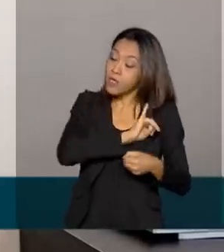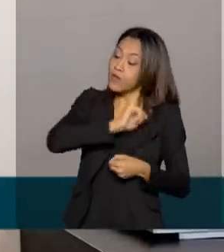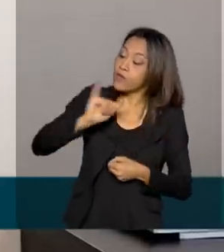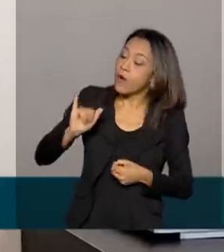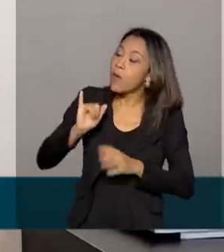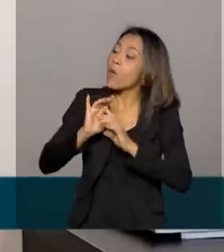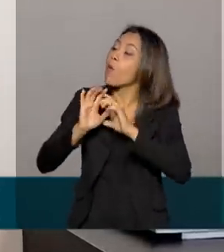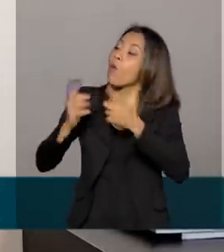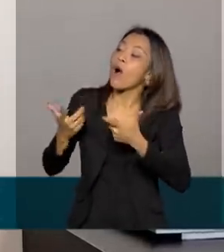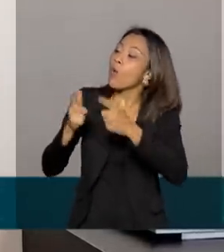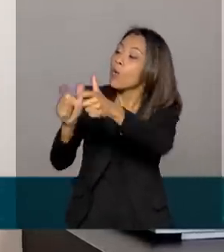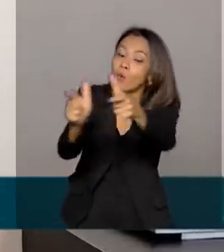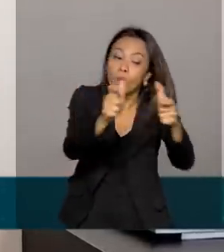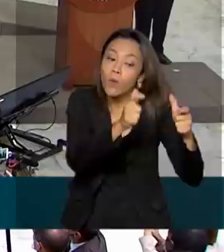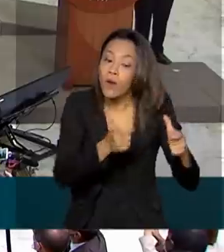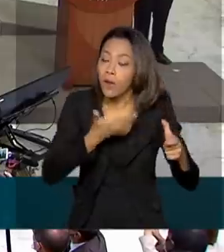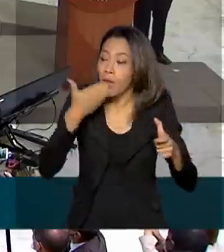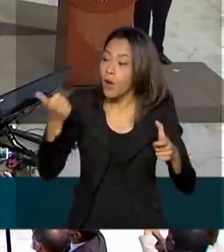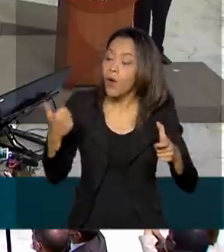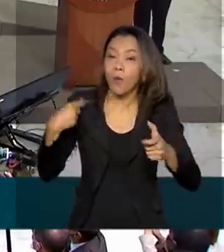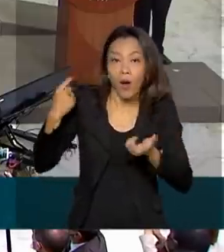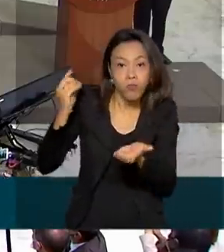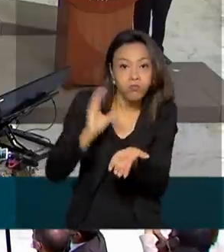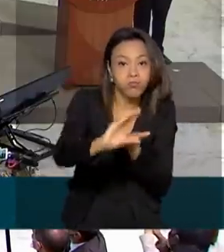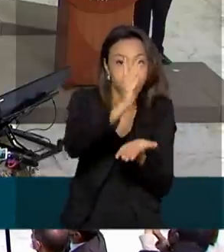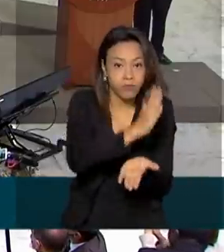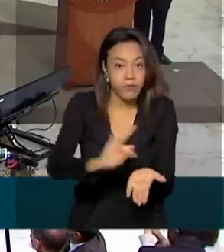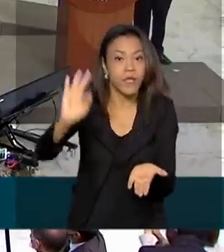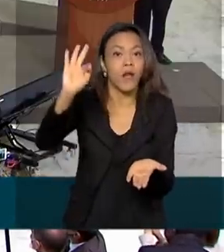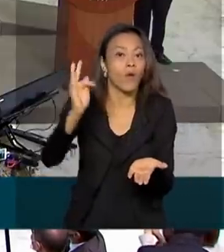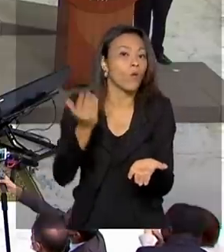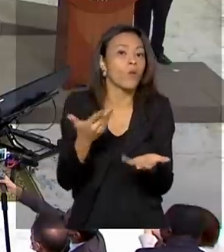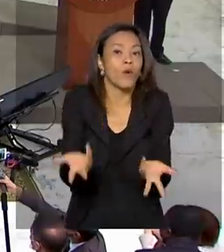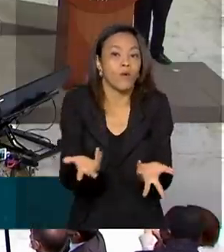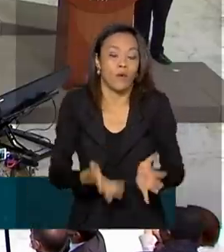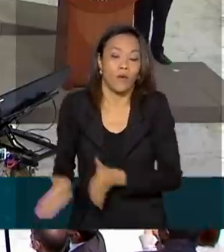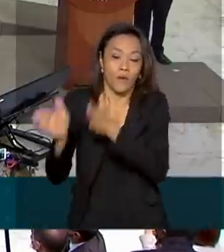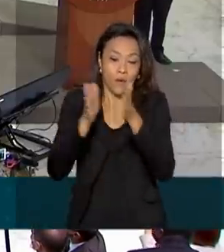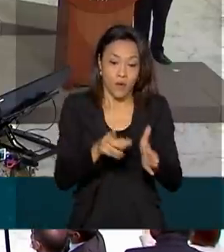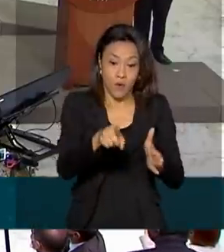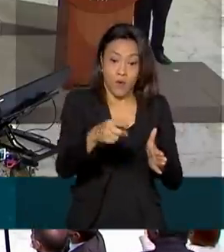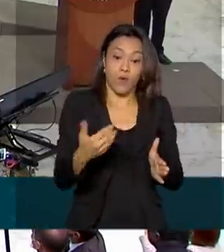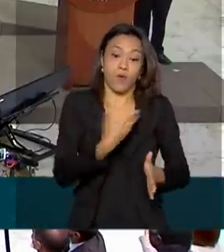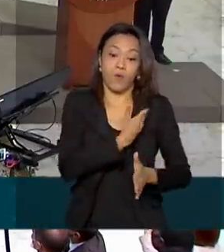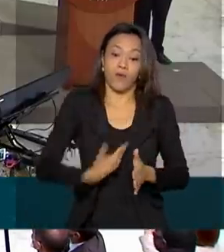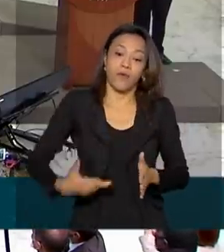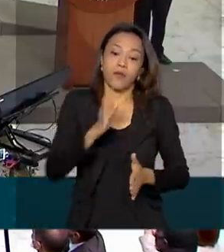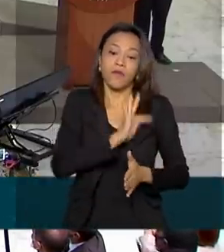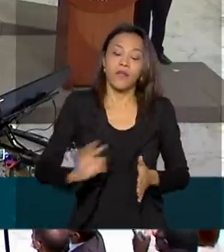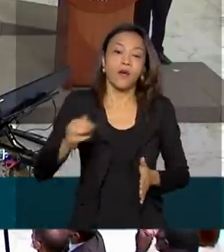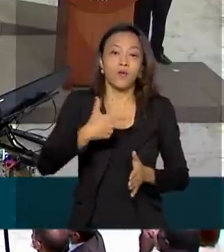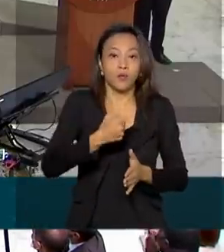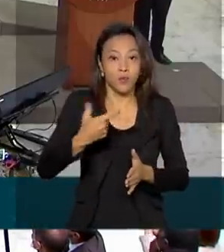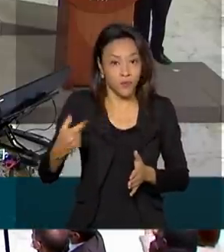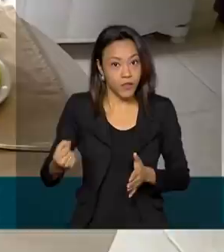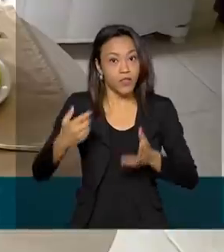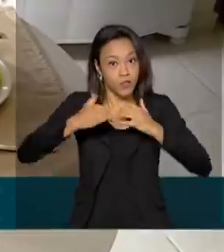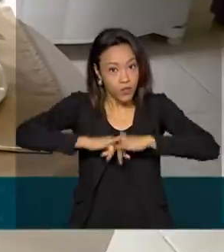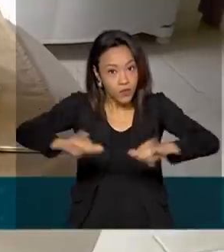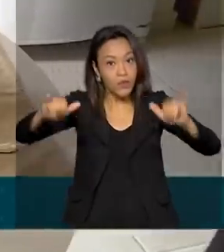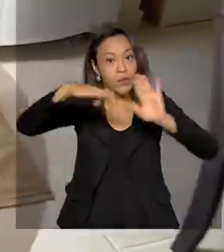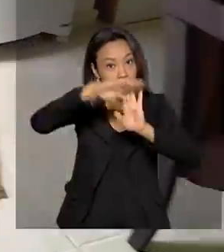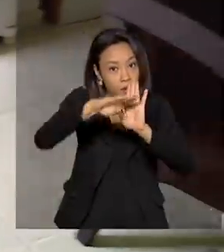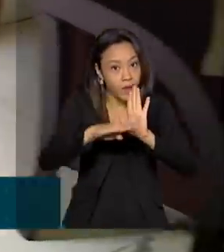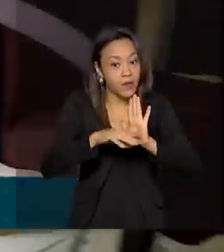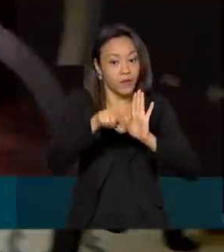prioritárias para receber investimento federal. O governo federal lançou em 2020 o programa Casa Verde Amarela,